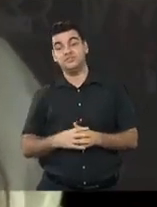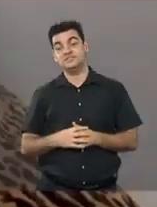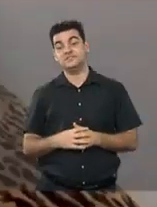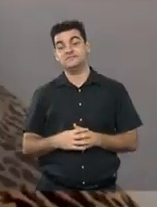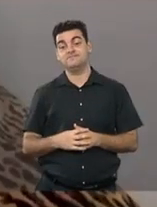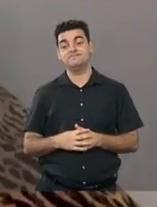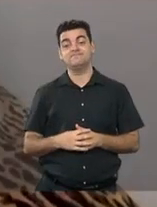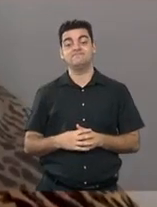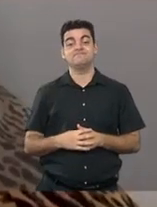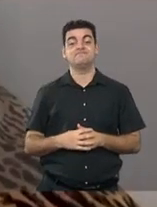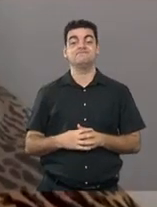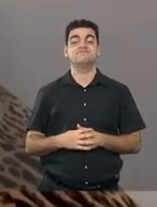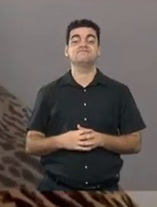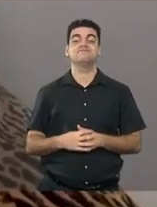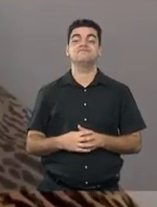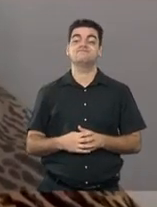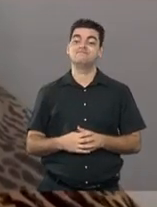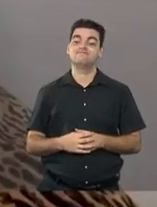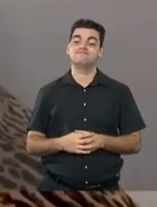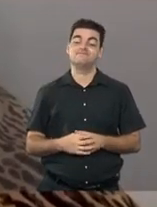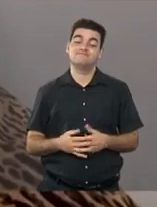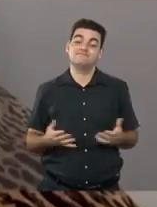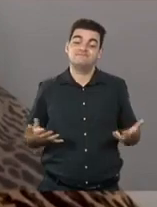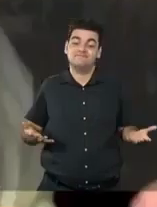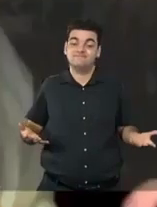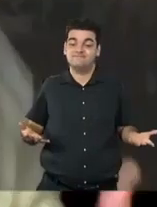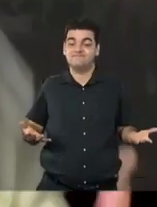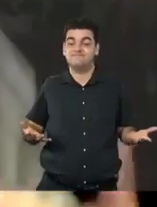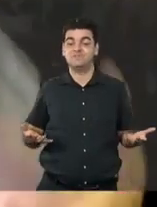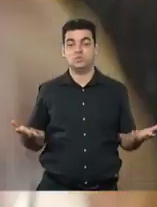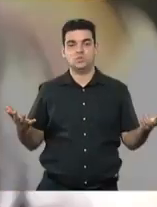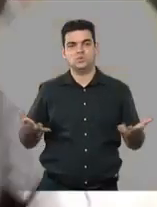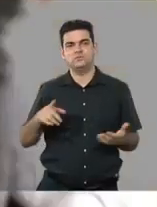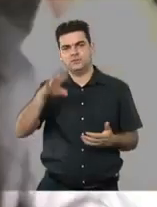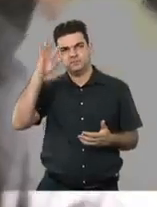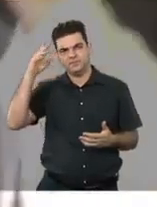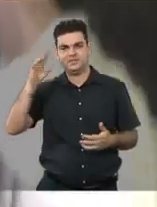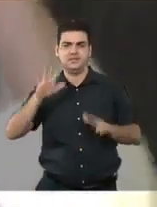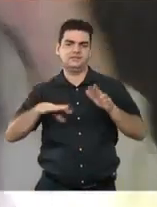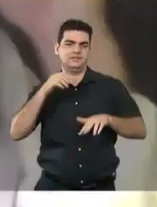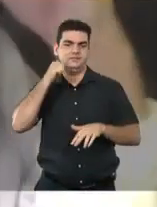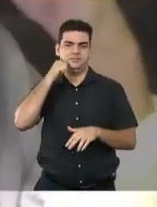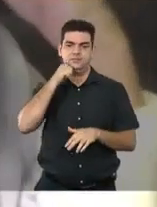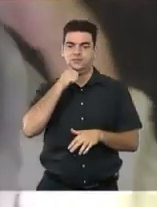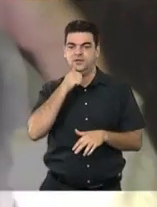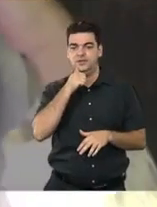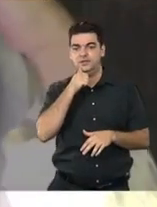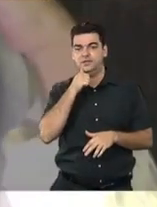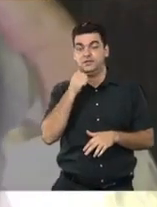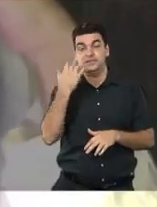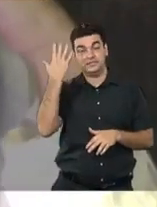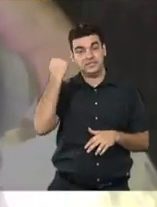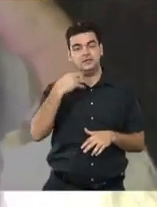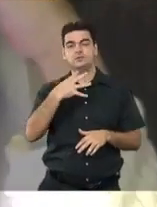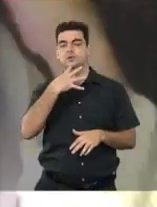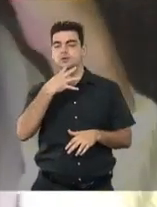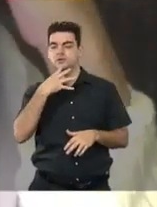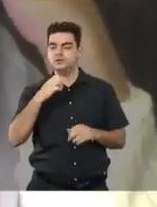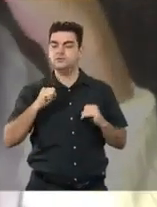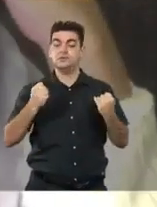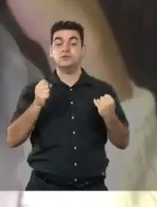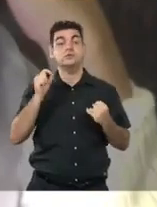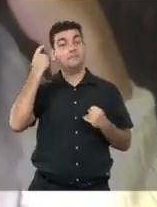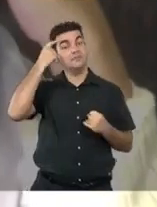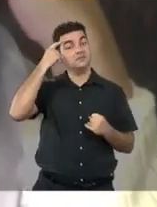atitude... É tudo, e é por isso que quando você tem uma mulher que sabe o poder, eu tô